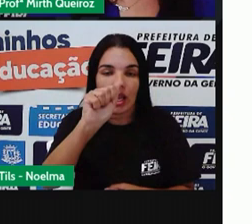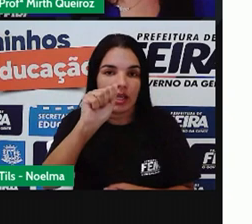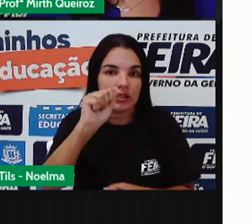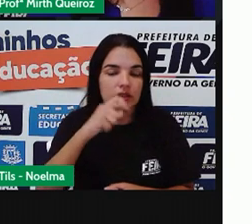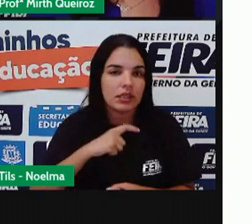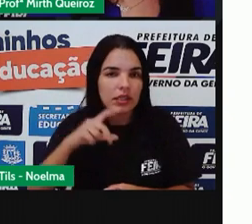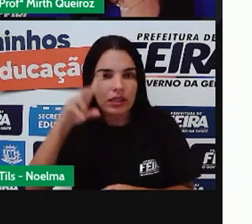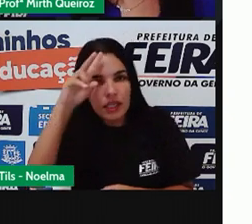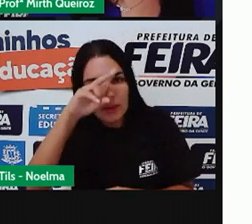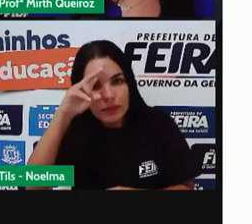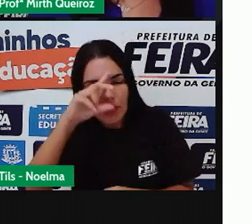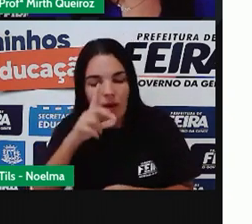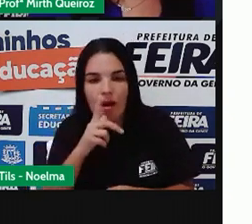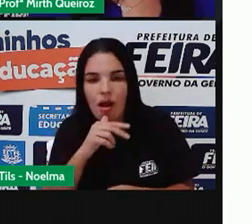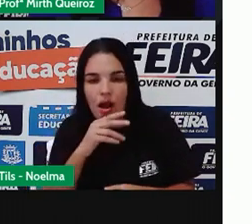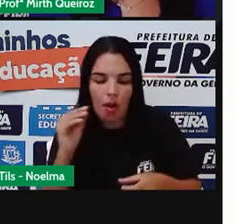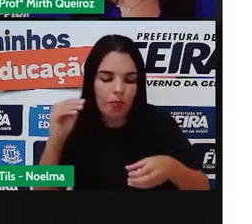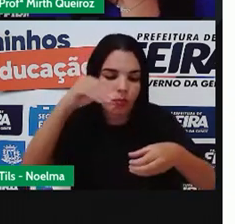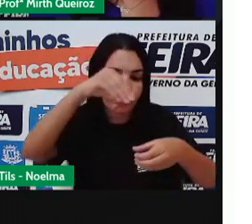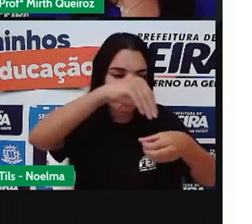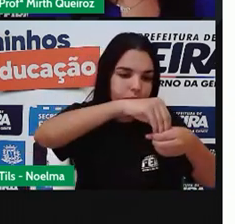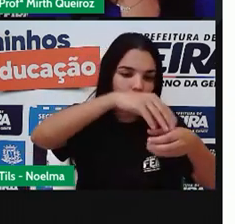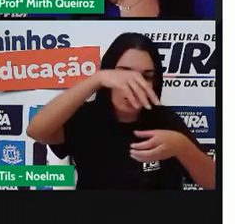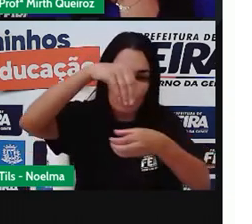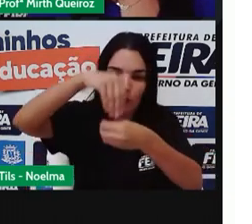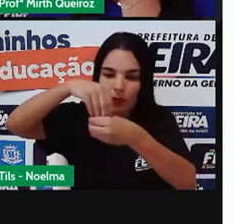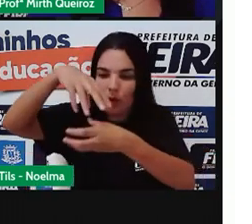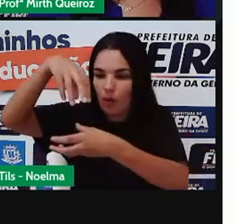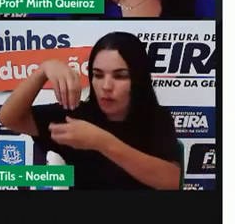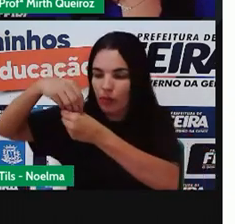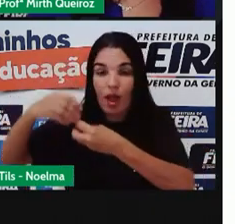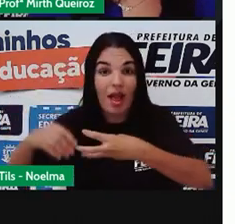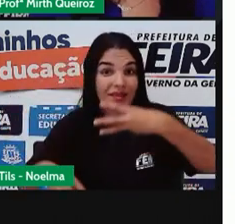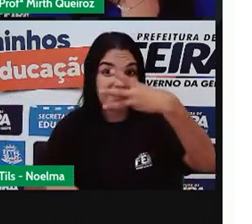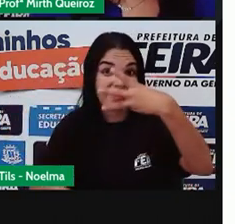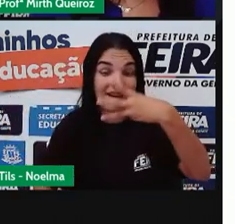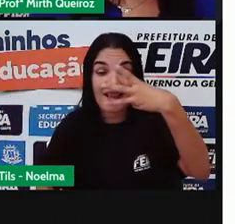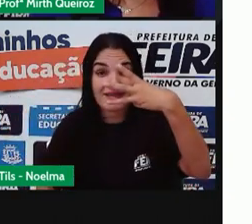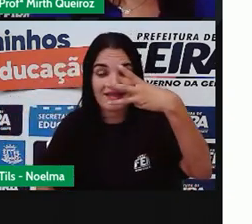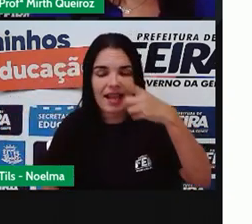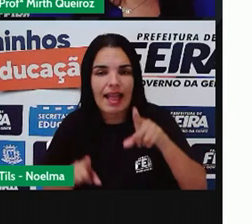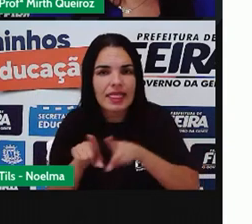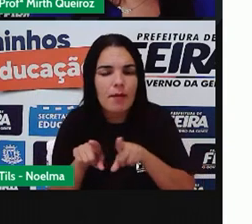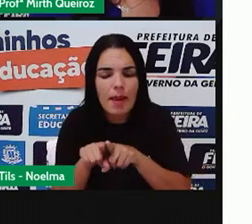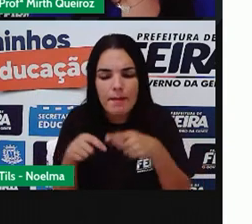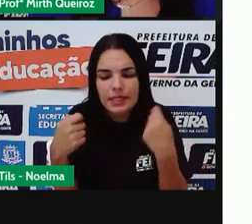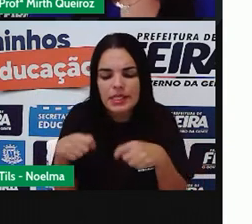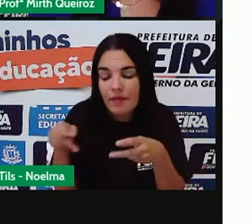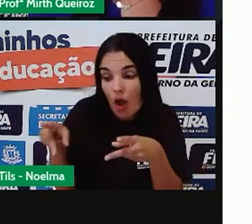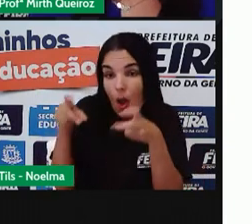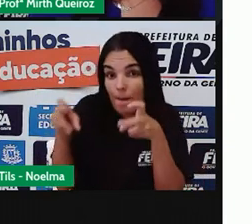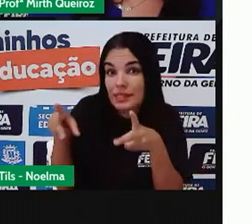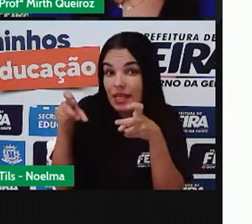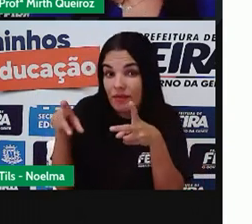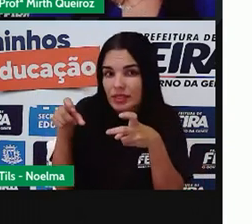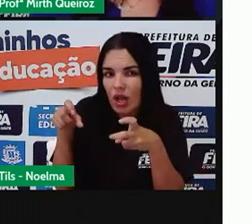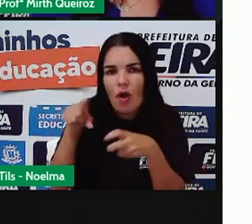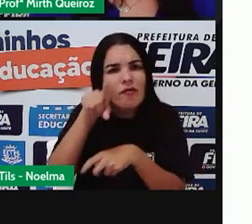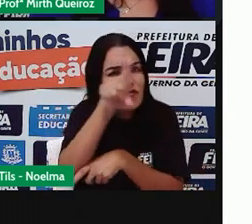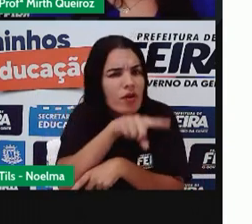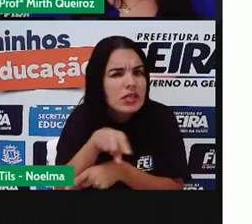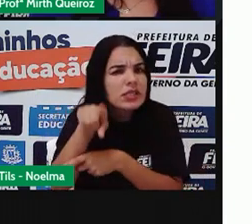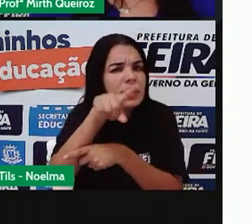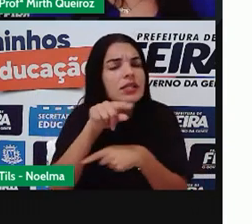desses funilis ali, onde estava o solo. E deveriam fazer algumas observações. Vocês